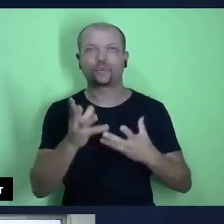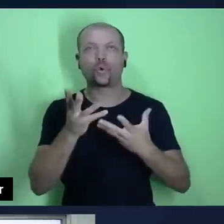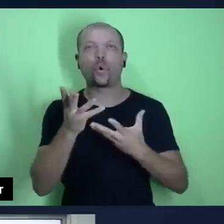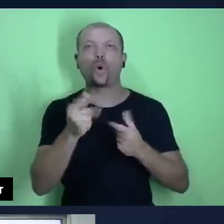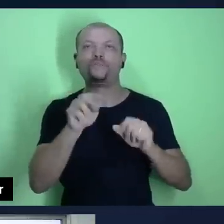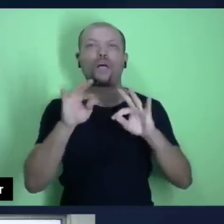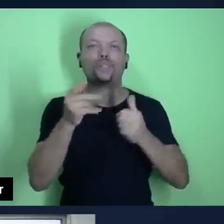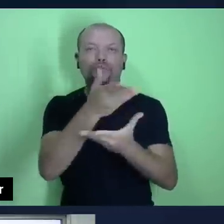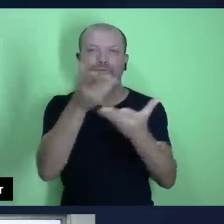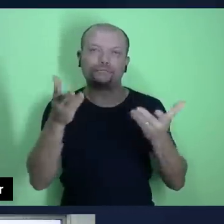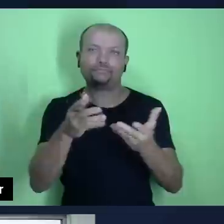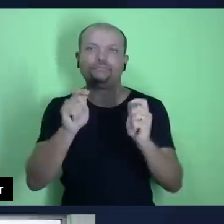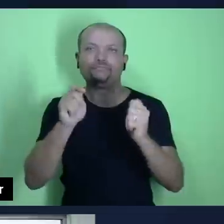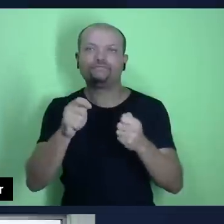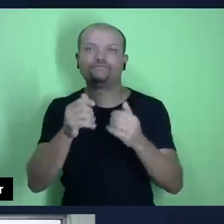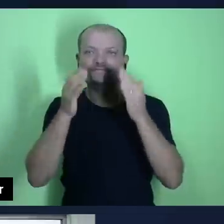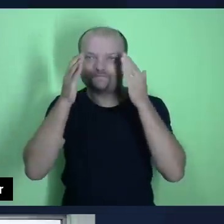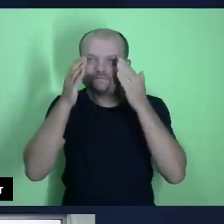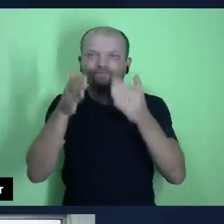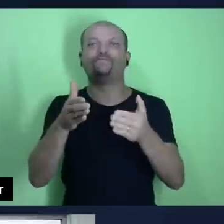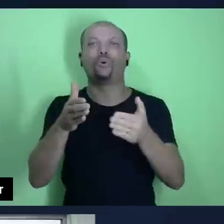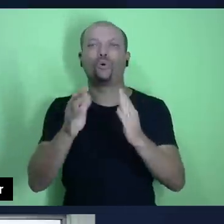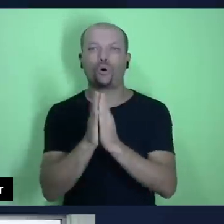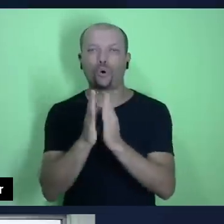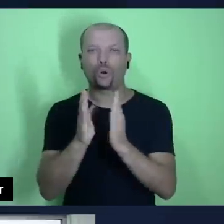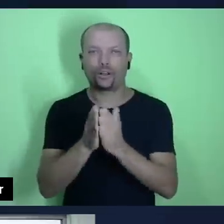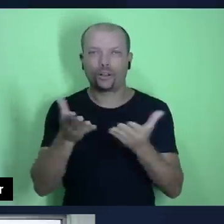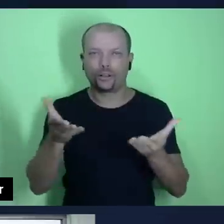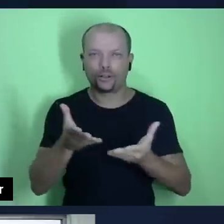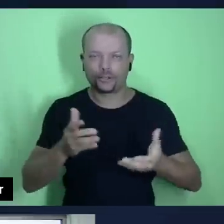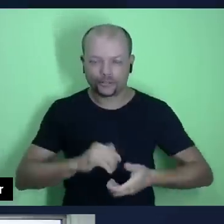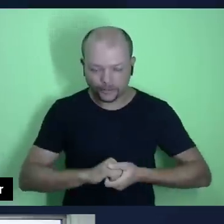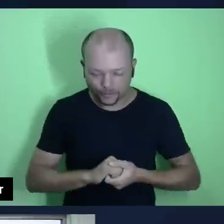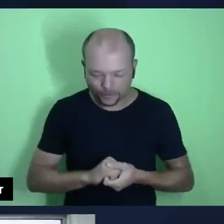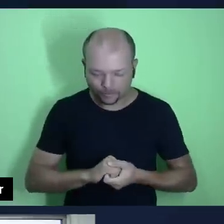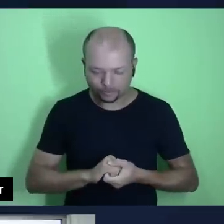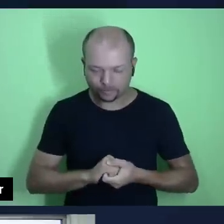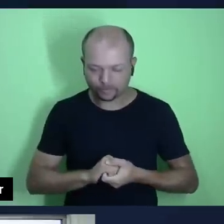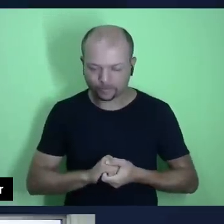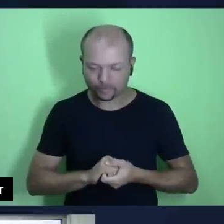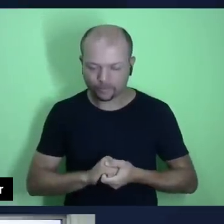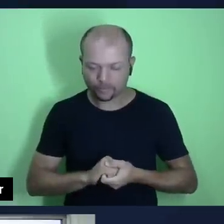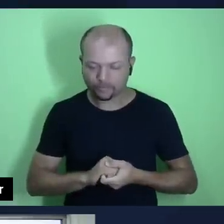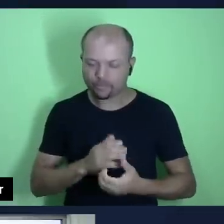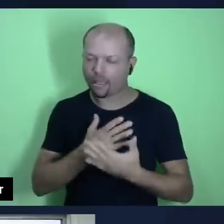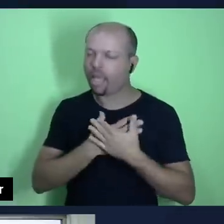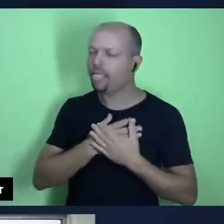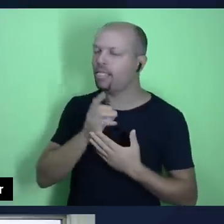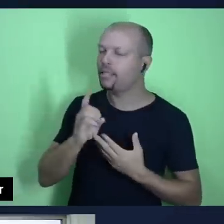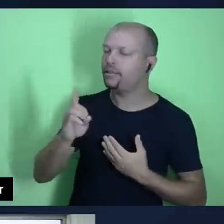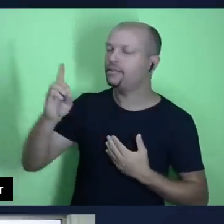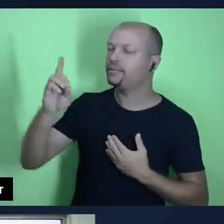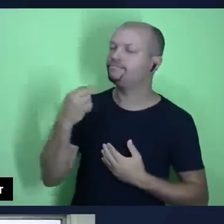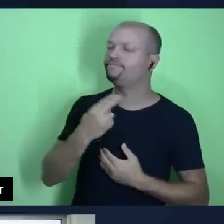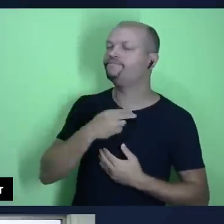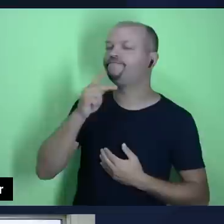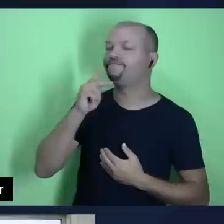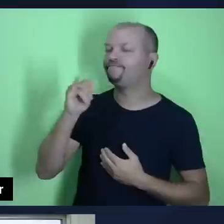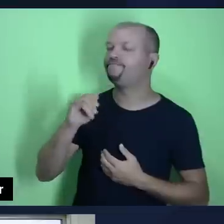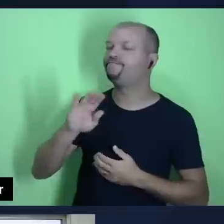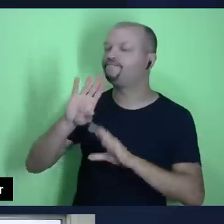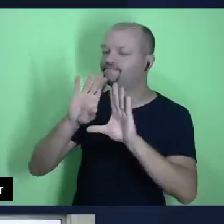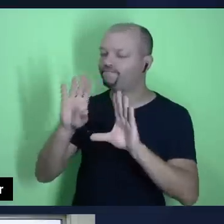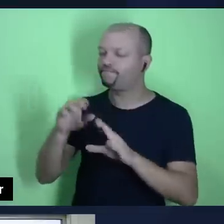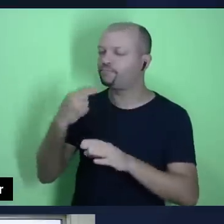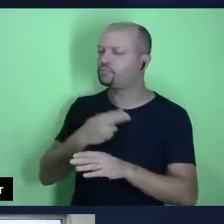então, para que nos concentremos em oração, agora, neste momento. Querido Deus e nosso pai, nós